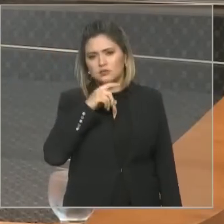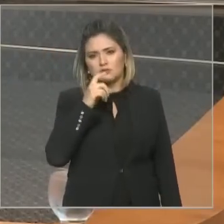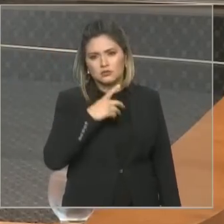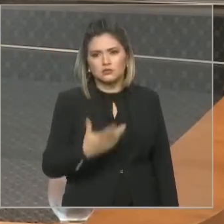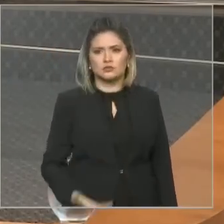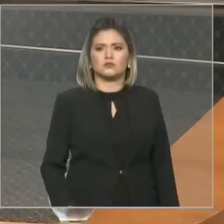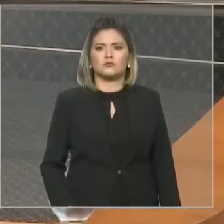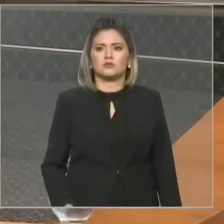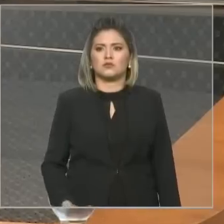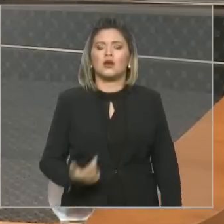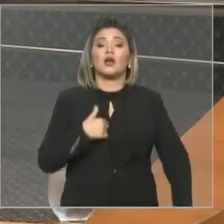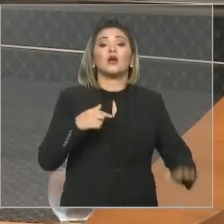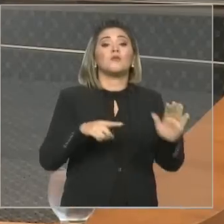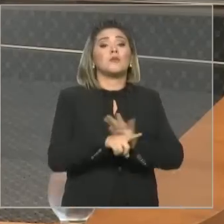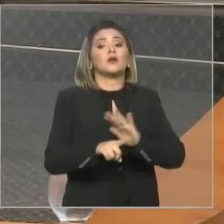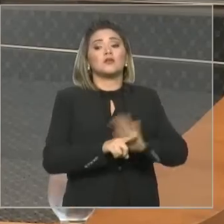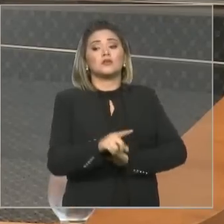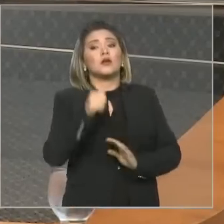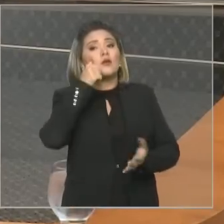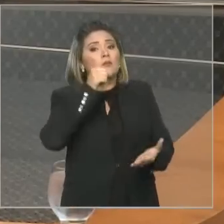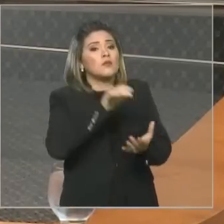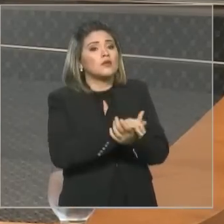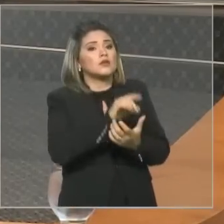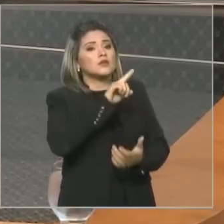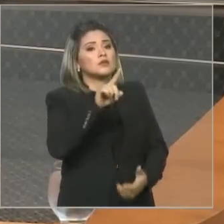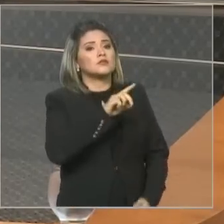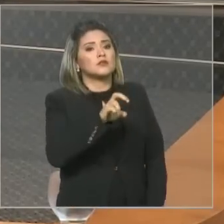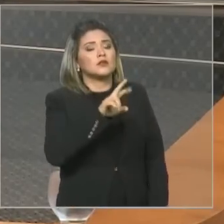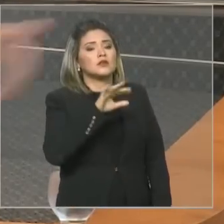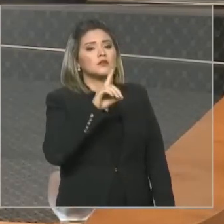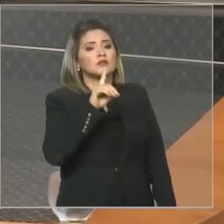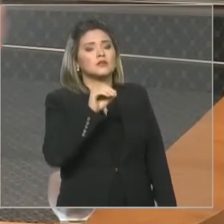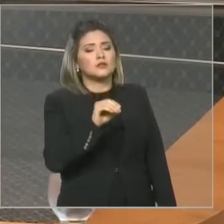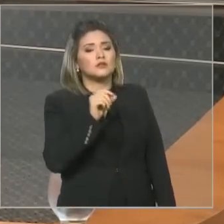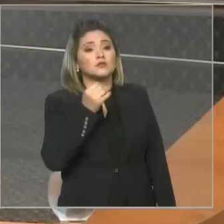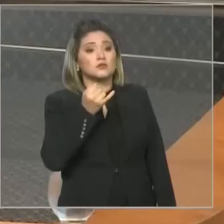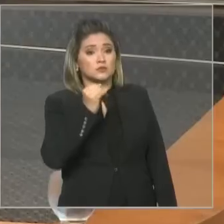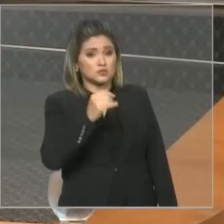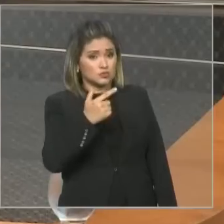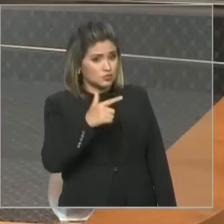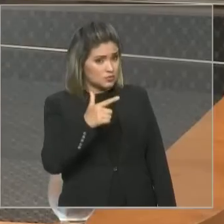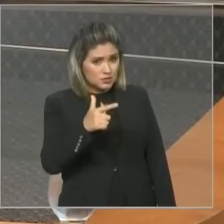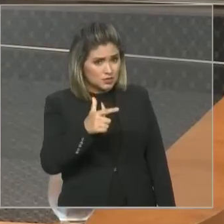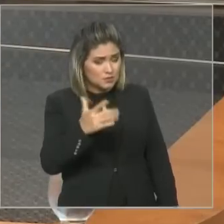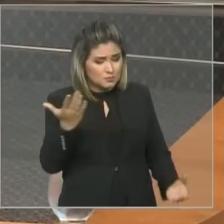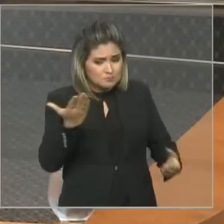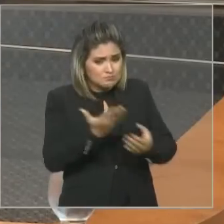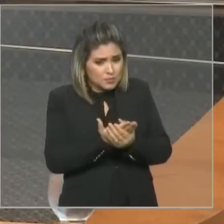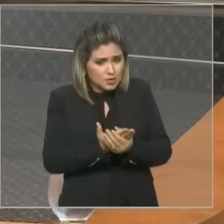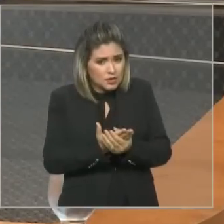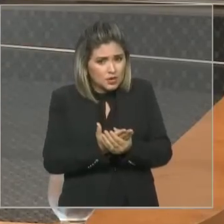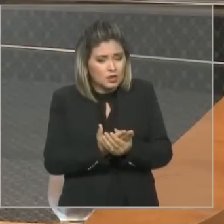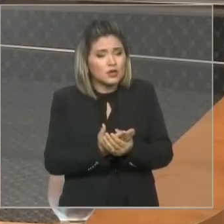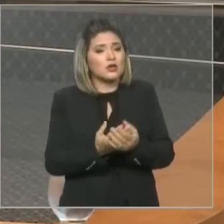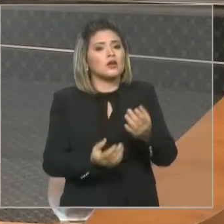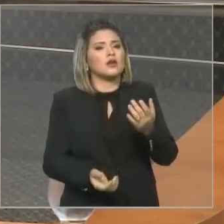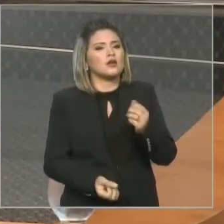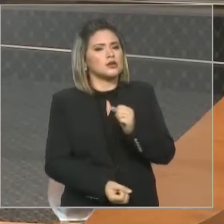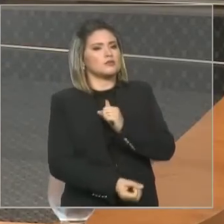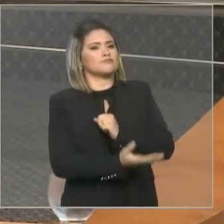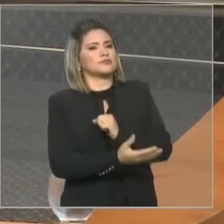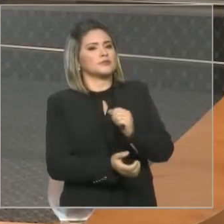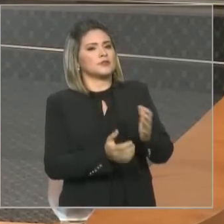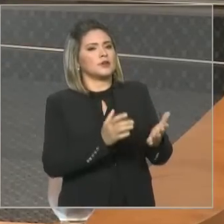para a ex-esposa de Zé Renaldo se não tem algum procedimento de aberto de inquérito lá para o suborno. Eu vou perguntar tentativa de suborno. Porque tem